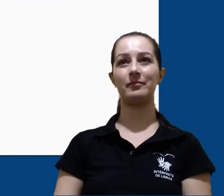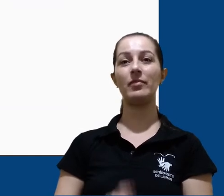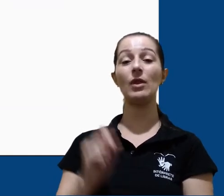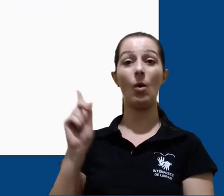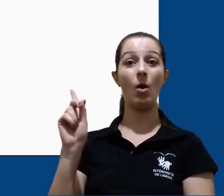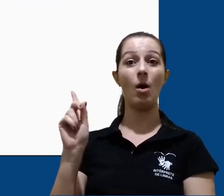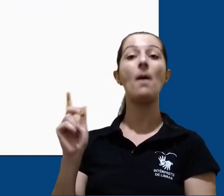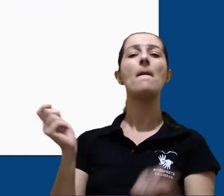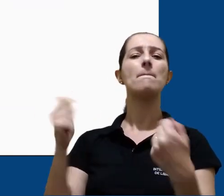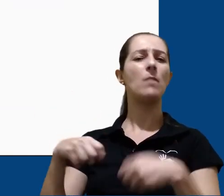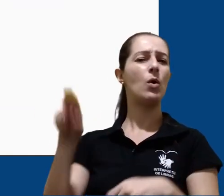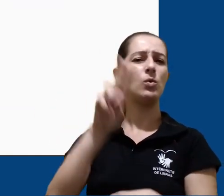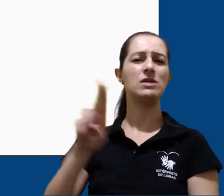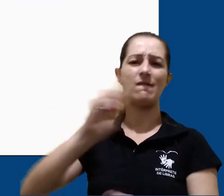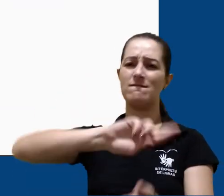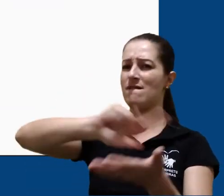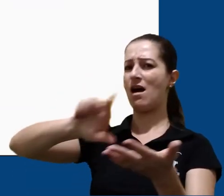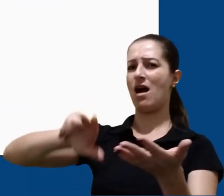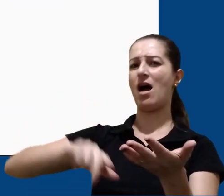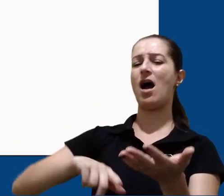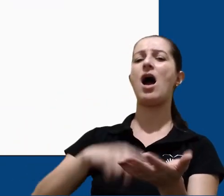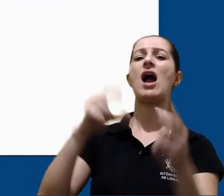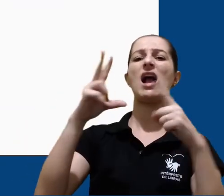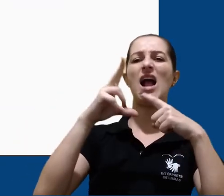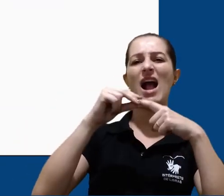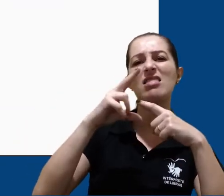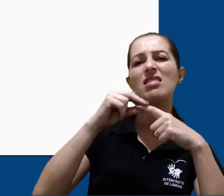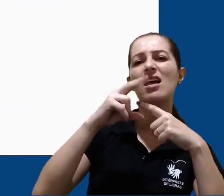Podemos explorar a variedade de canetas que tem.